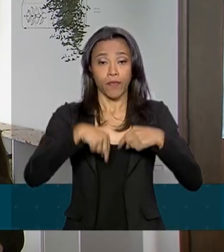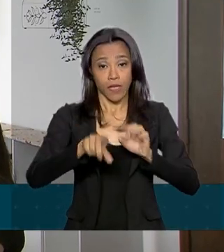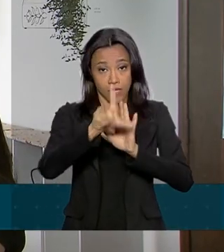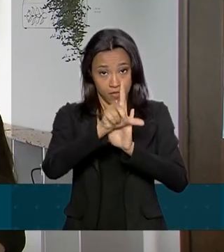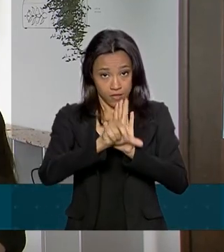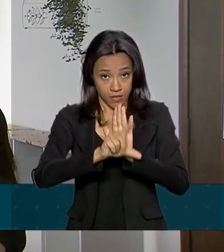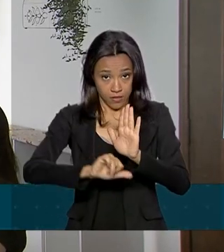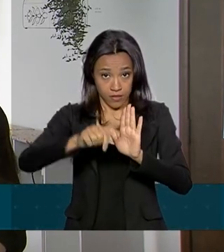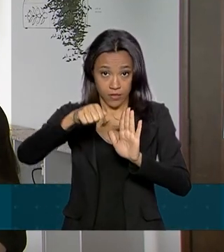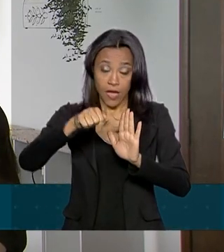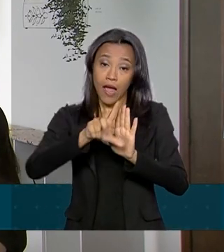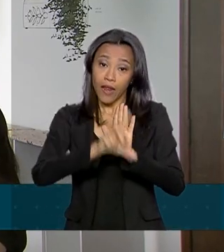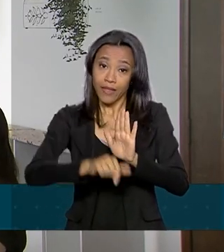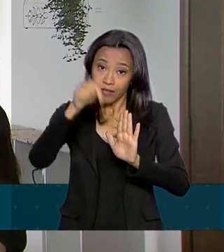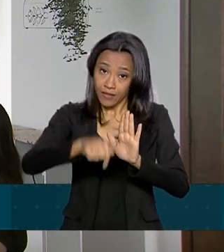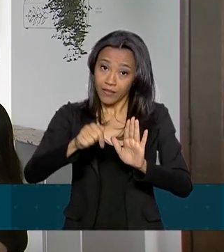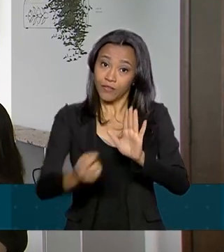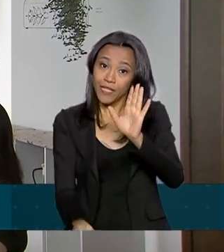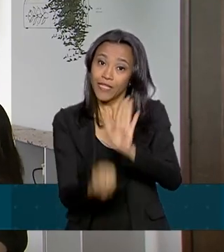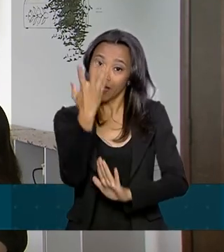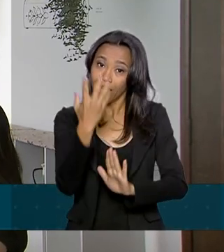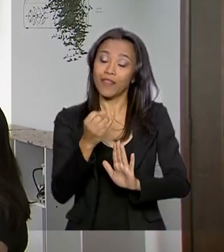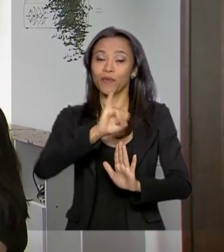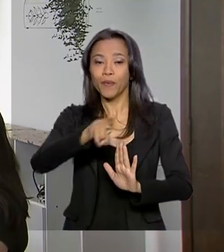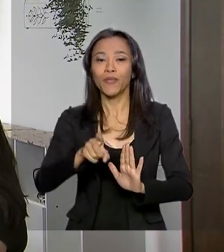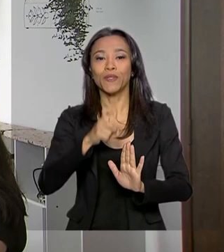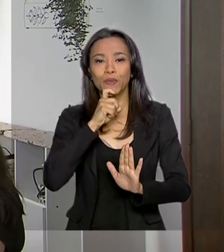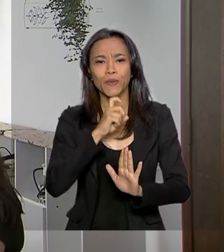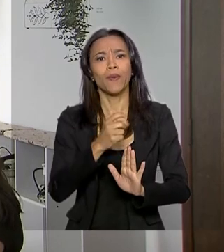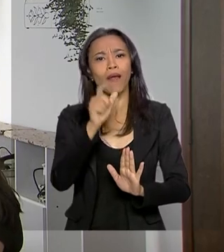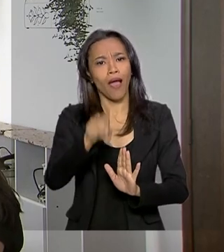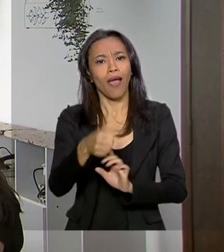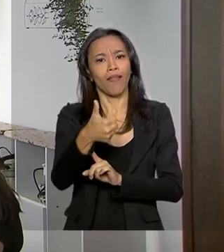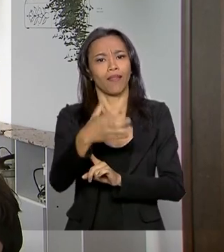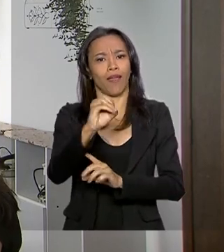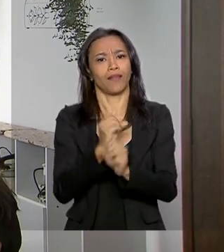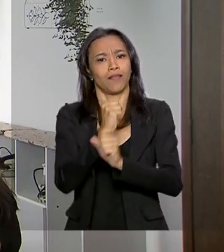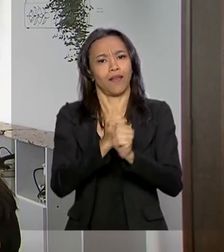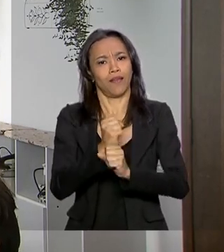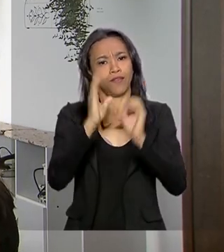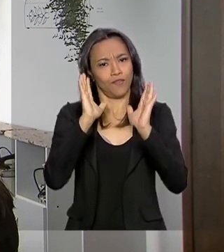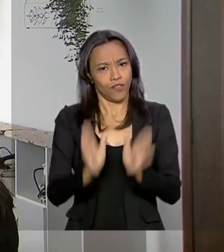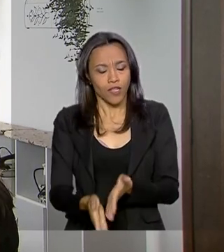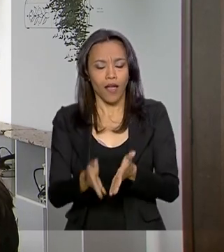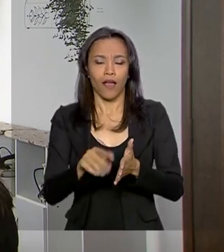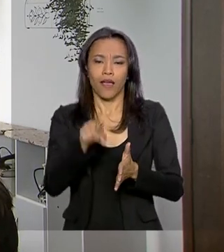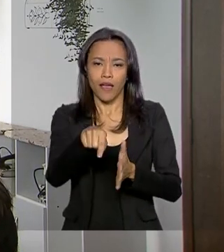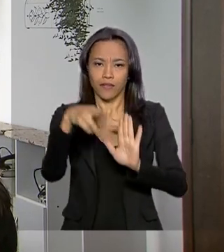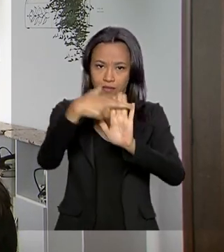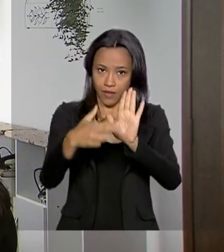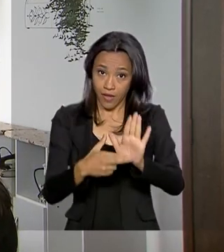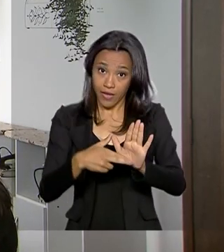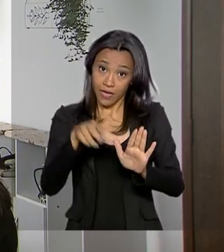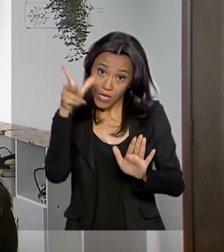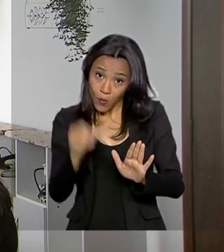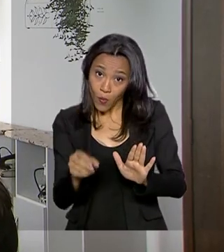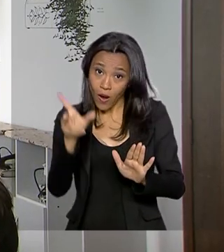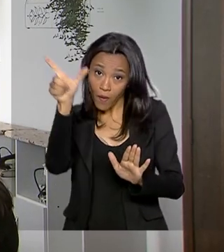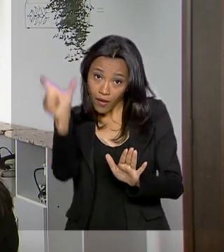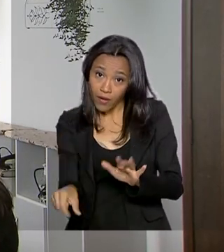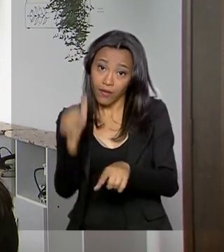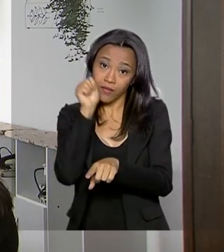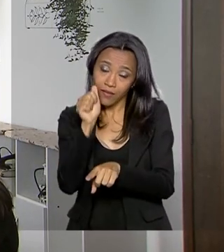criou o microempreendedor individual completa 10 anos. A norma permitiu que milhares de pessoas, como a Priscila,